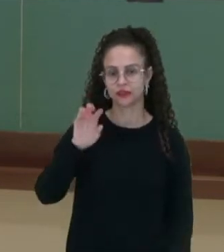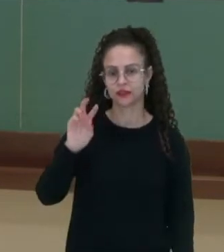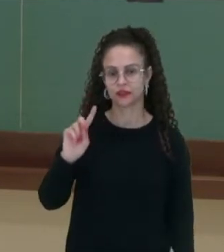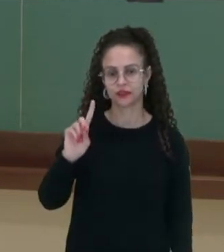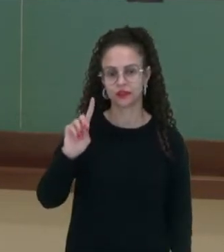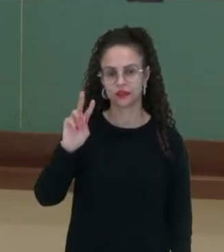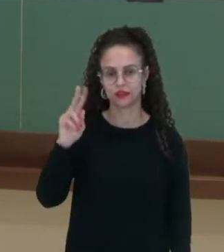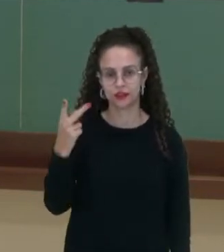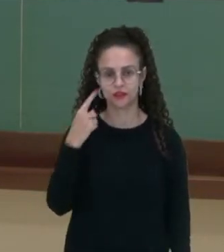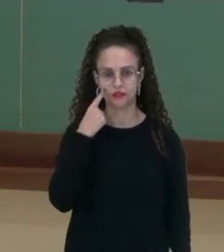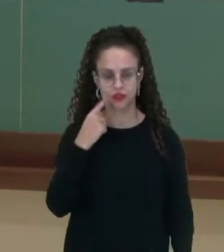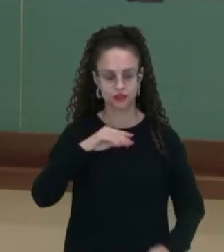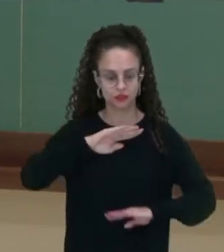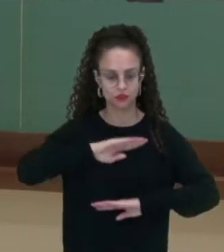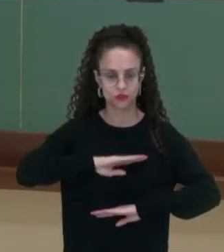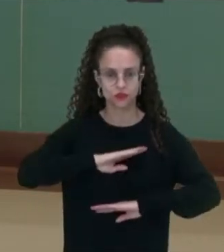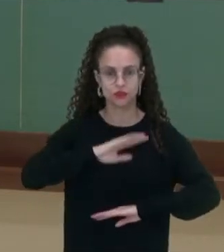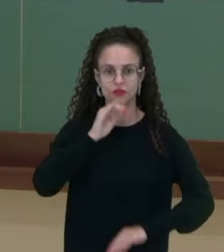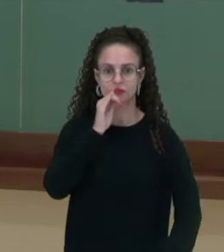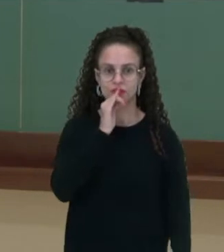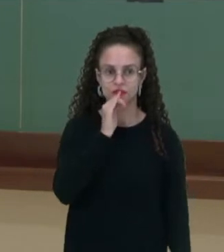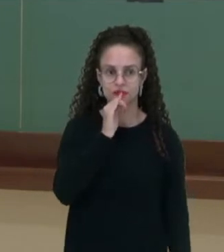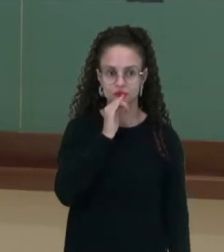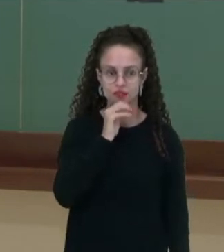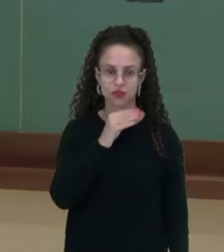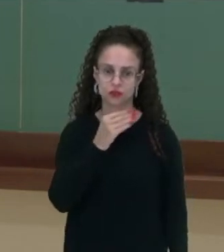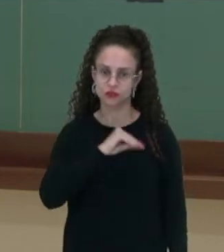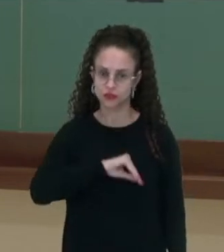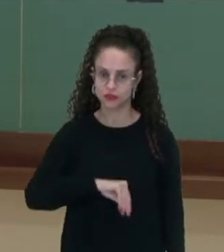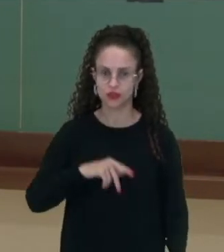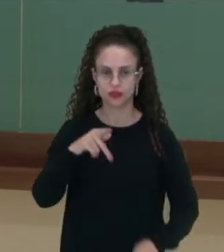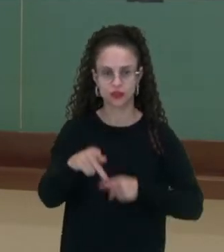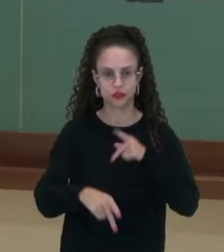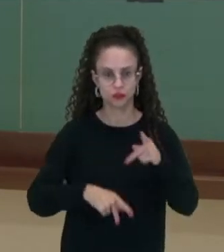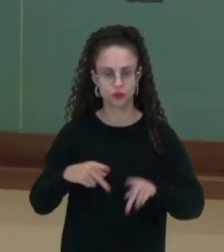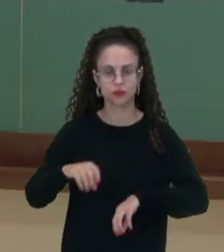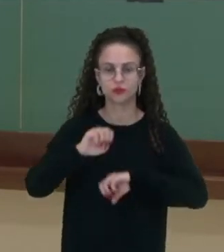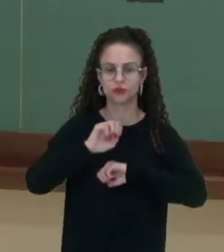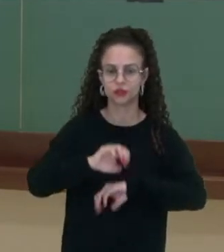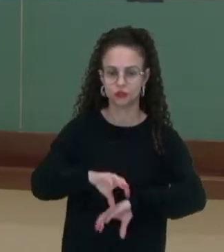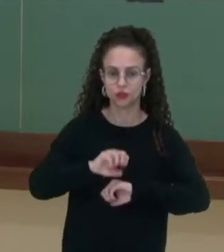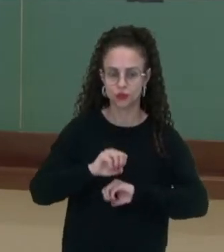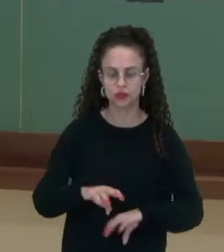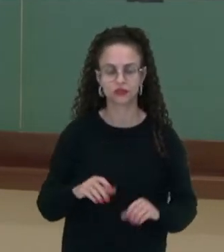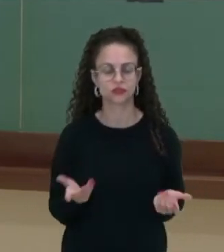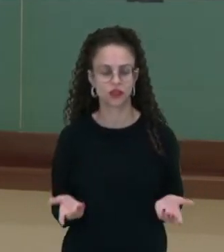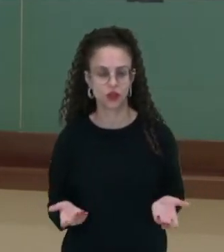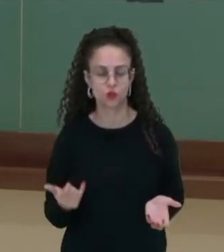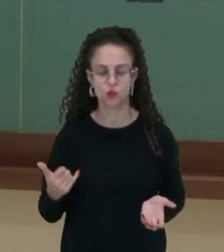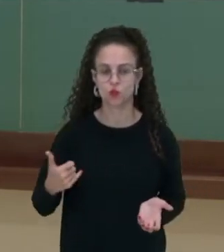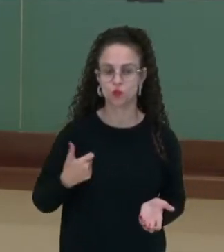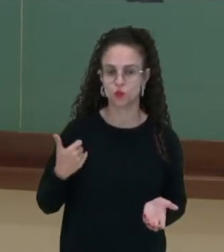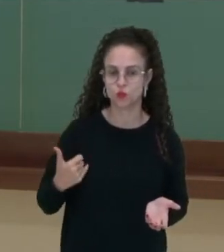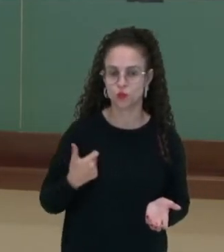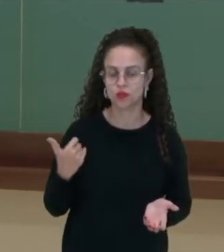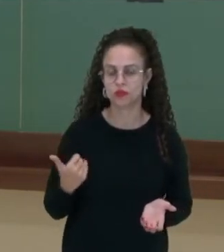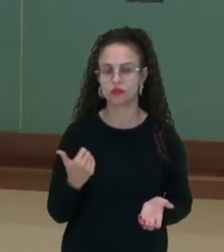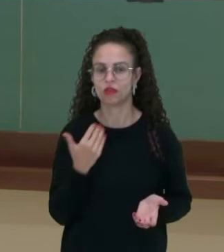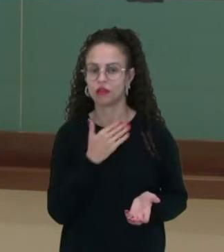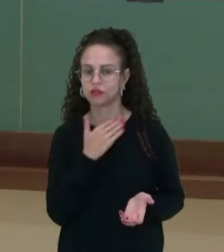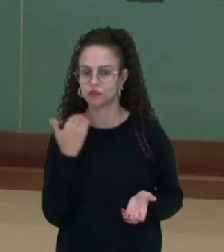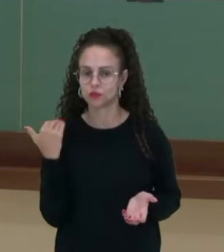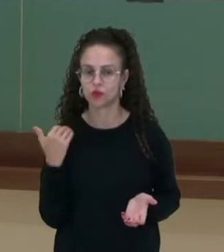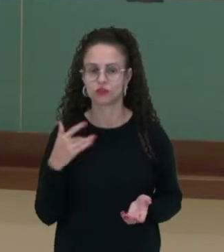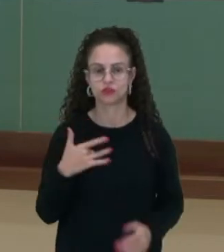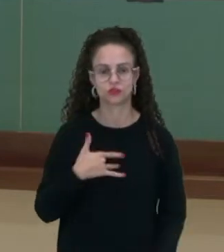conta algumas situações como, por exemplo, a renda da população, a educação, né? A expectativa de vida, que tem a ver com a saúde das